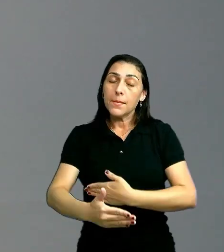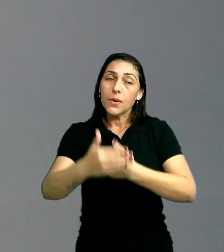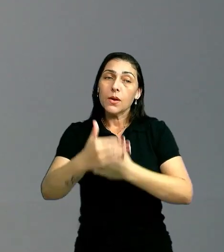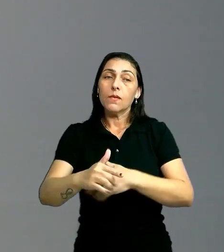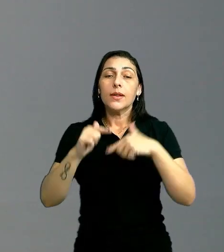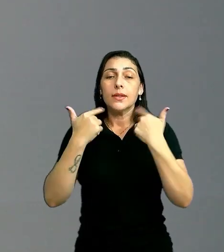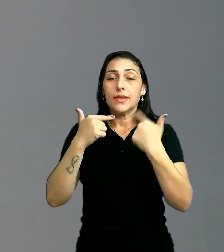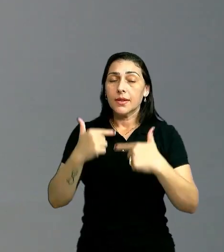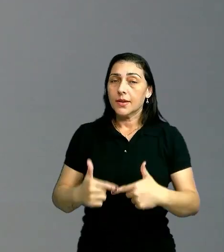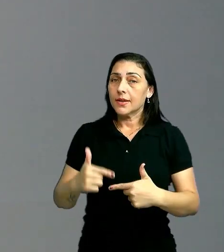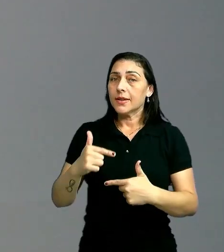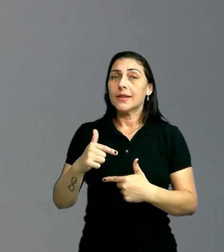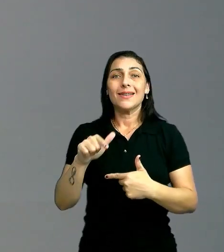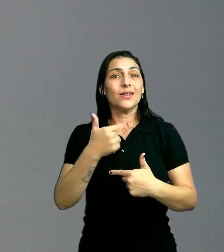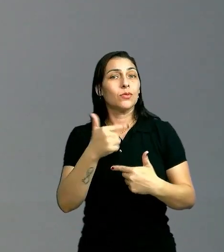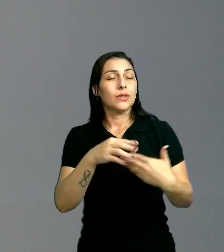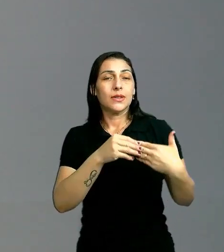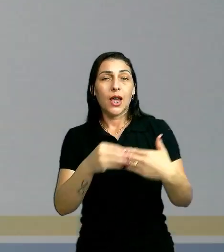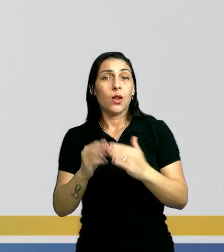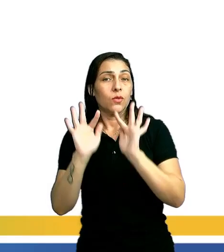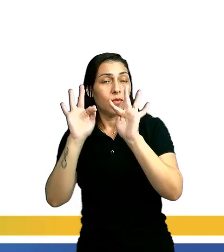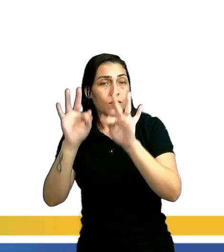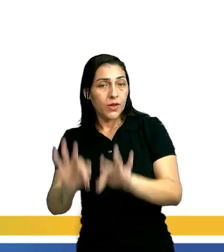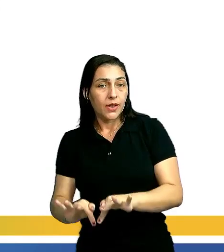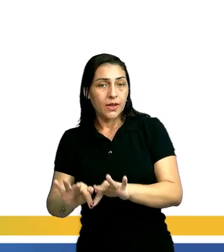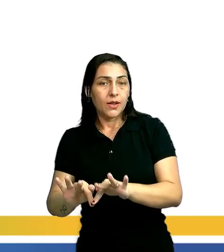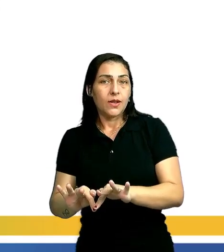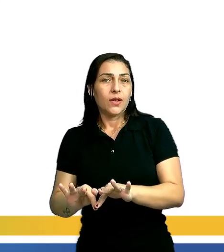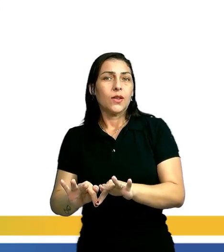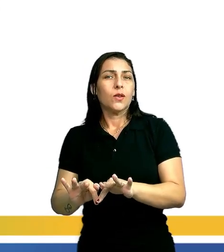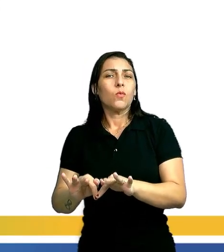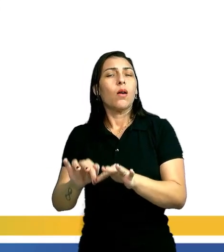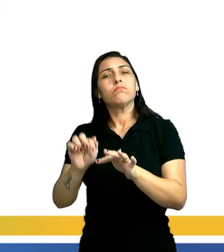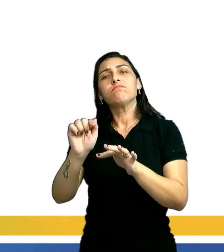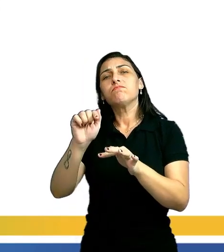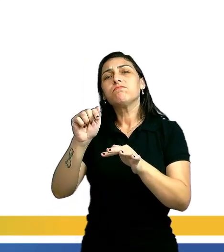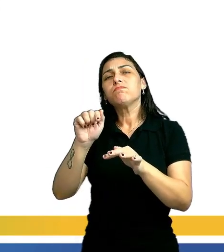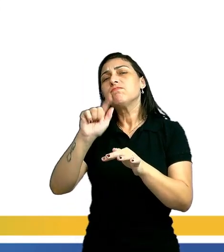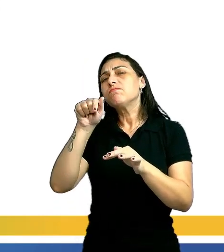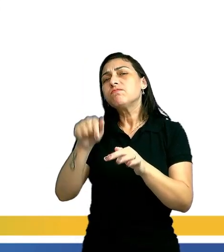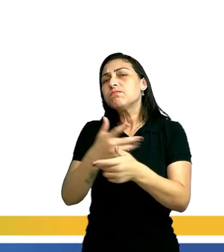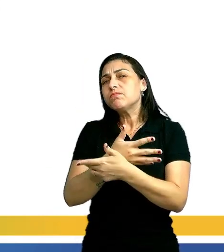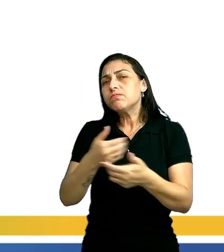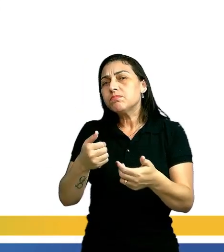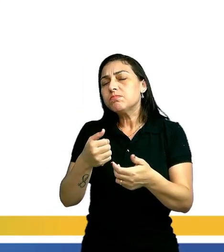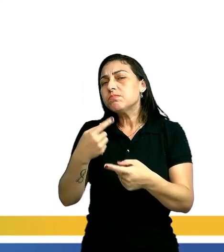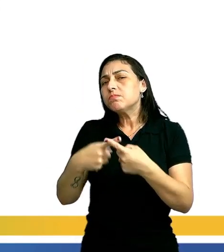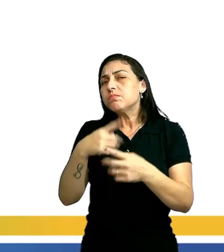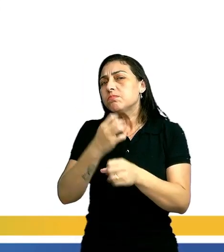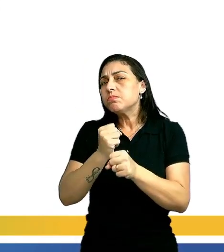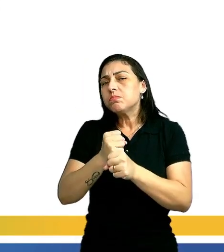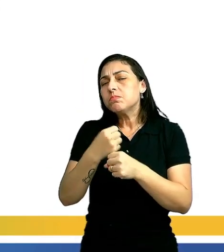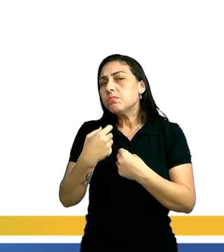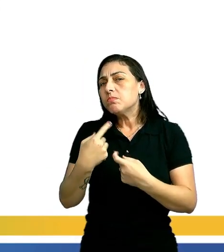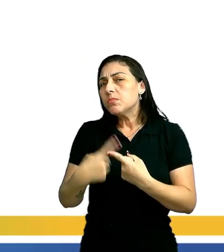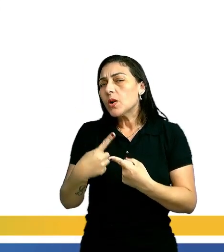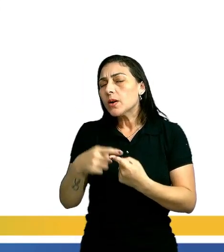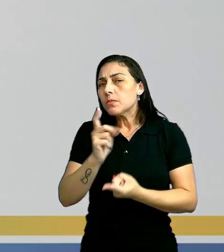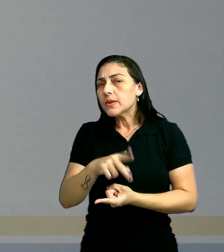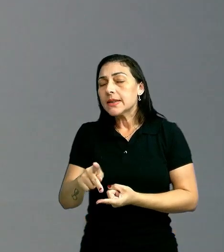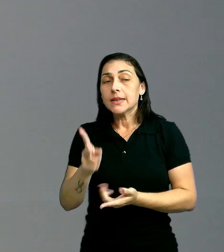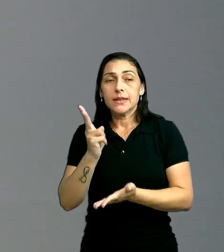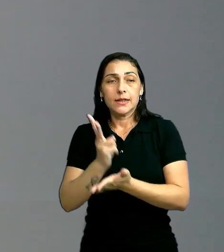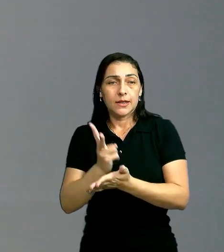linguagens, elas não vêm ao final delas com uma pontuação, como aparece aí. Por que, professor? Porque